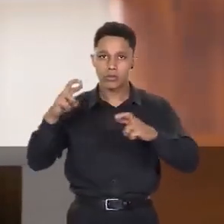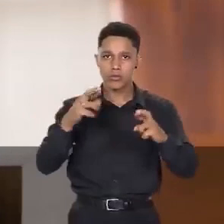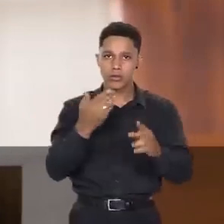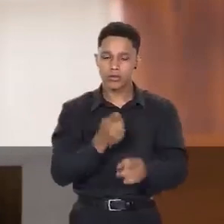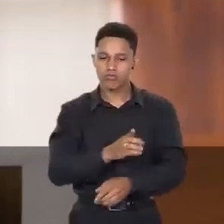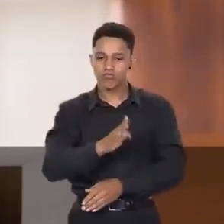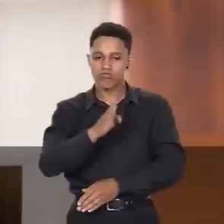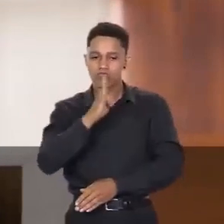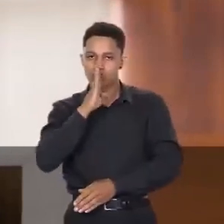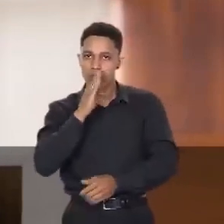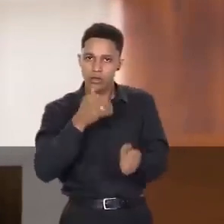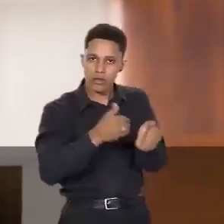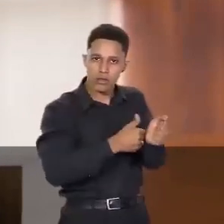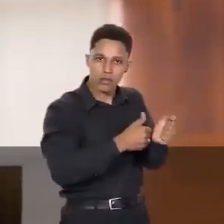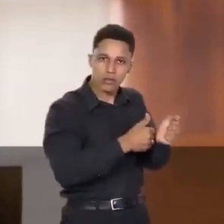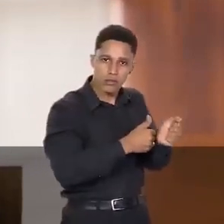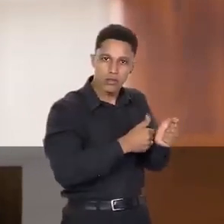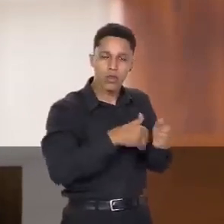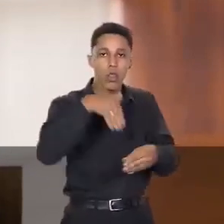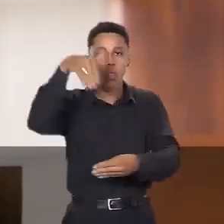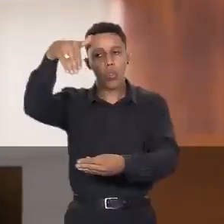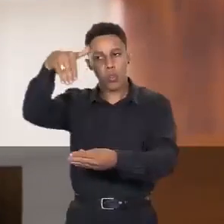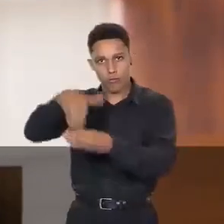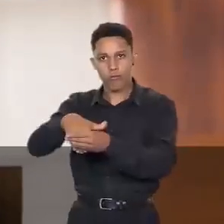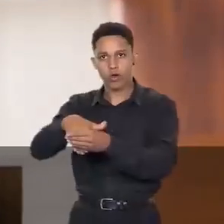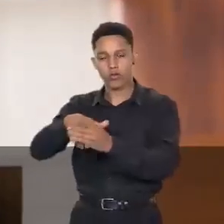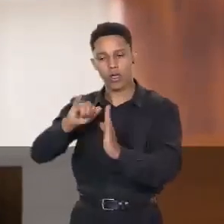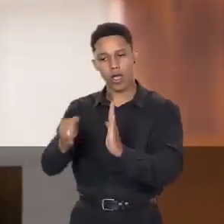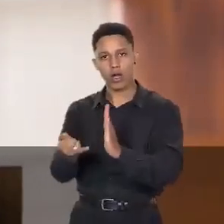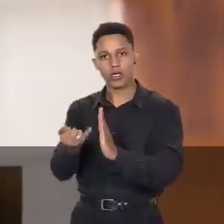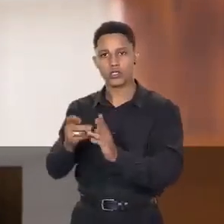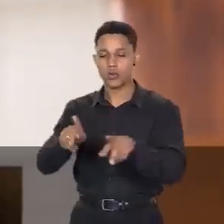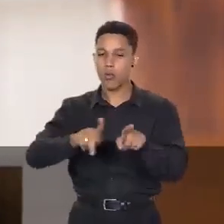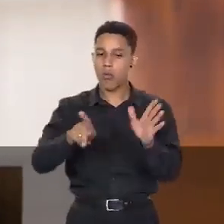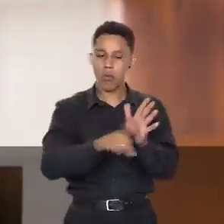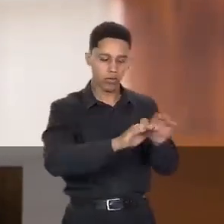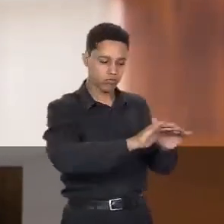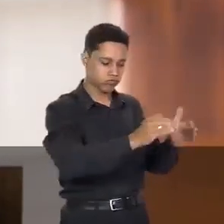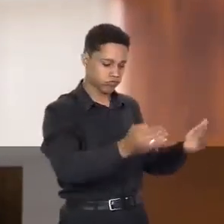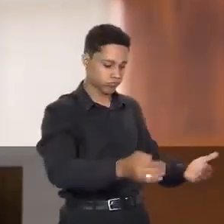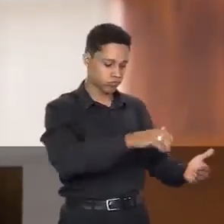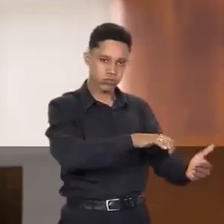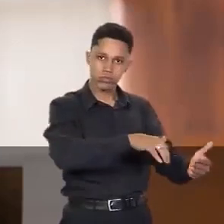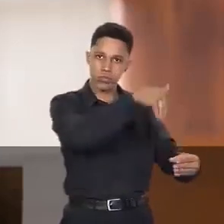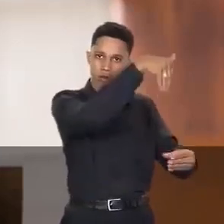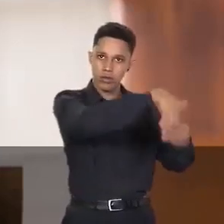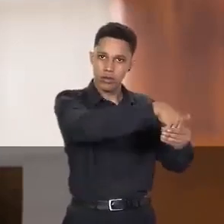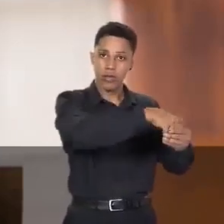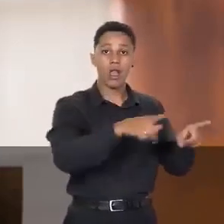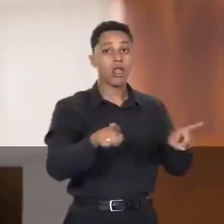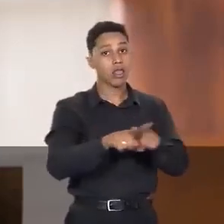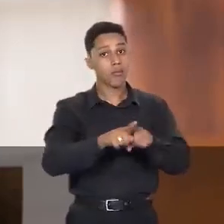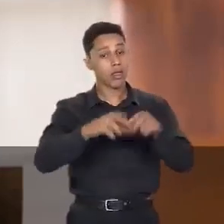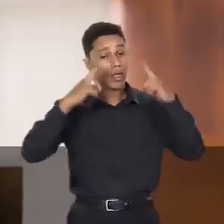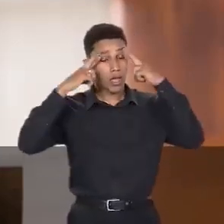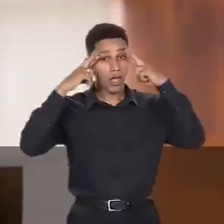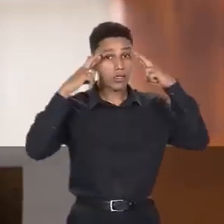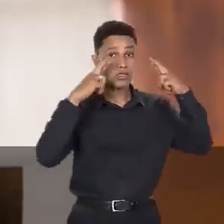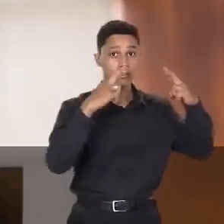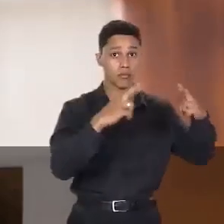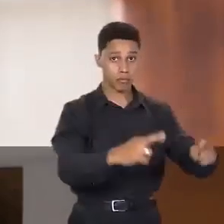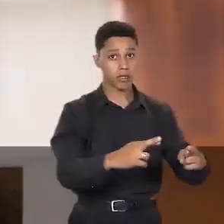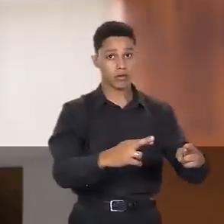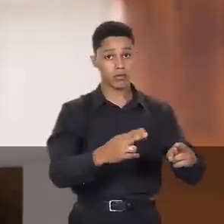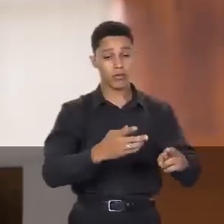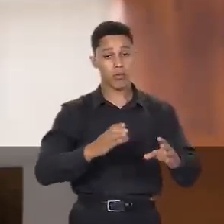absoluto sigilo do voto, que é plenamente garantido pelas urnas eletrônicas, quanto pelo respeito à ampla